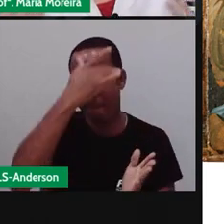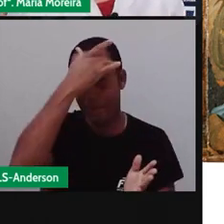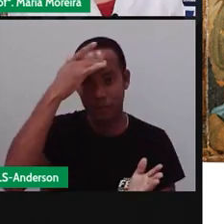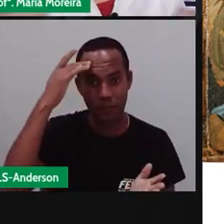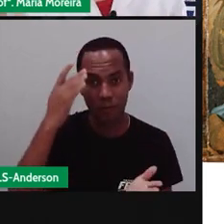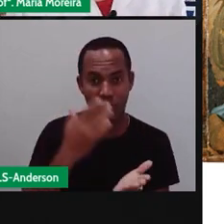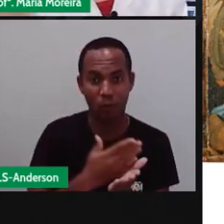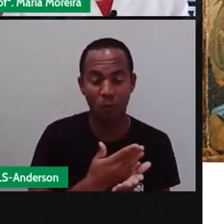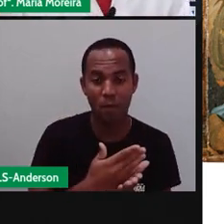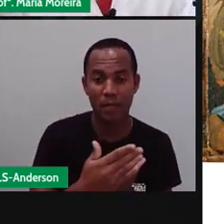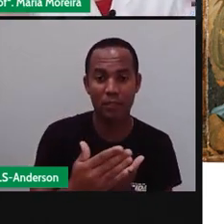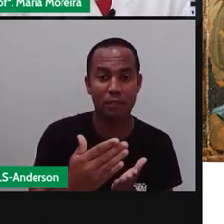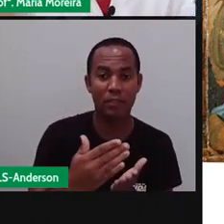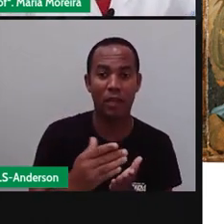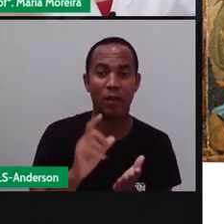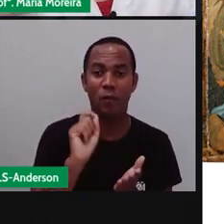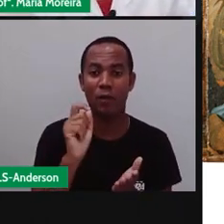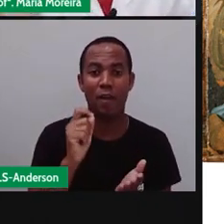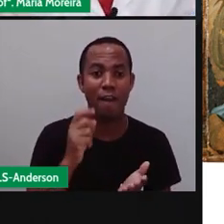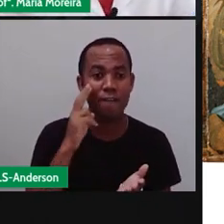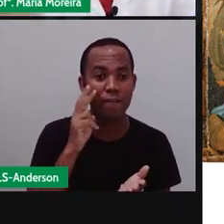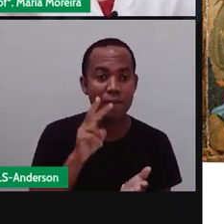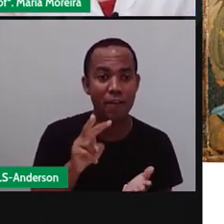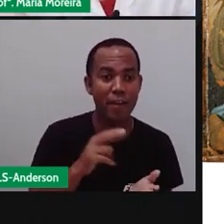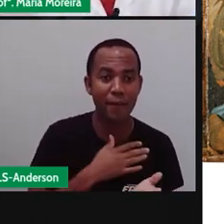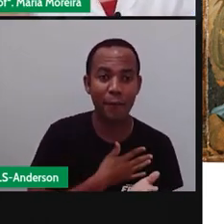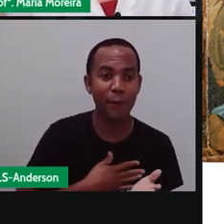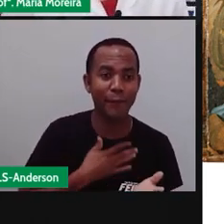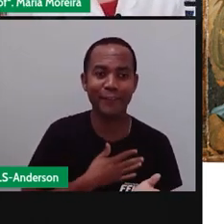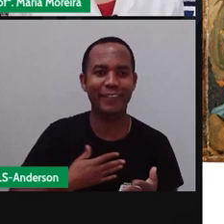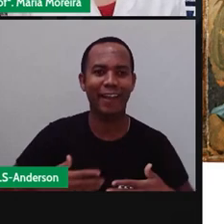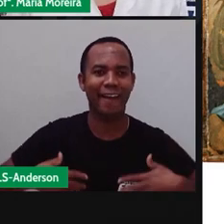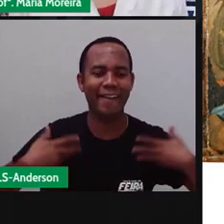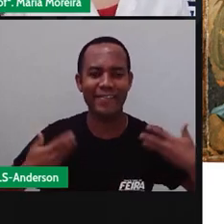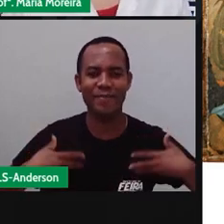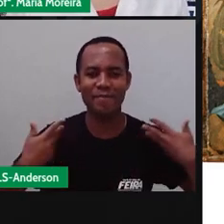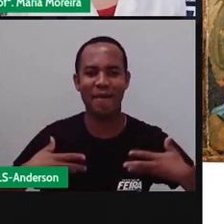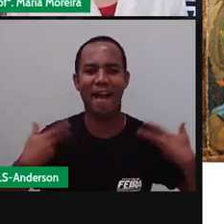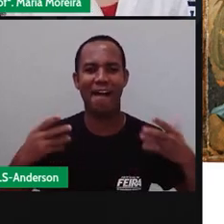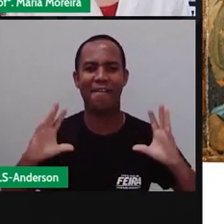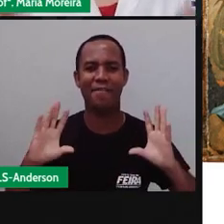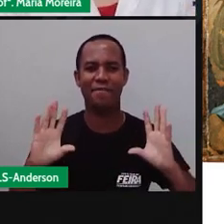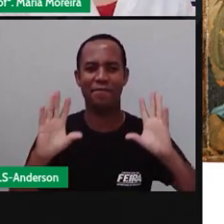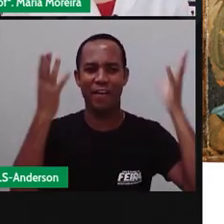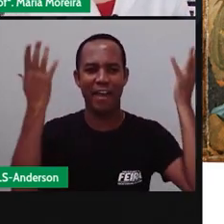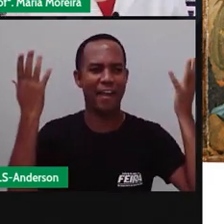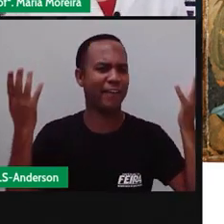começam, as pessoas começam, né? A se animar para essa festa, né?